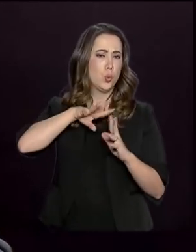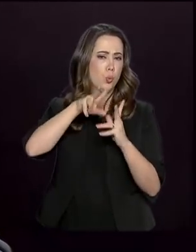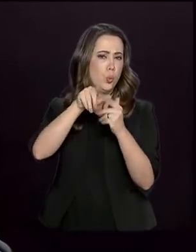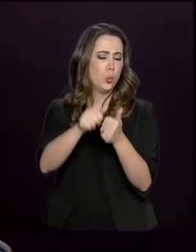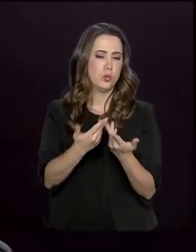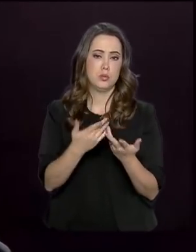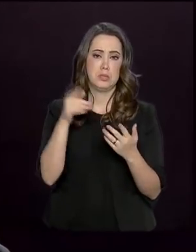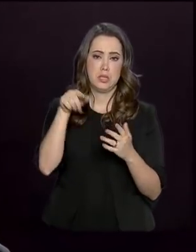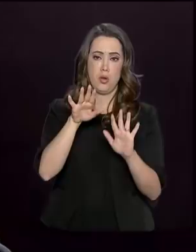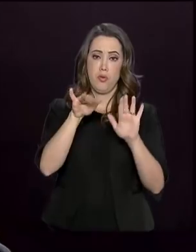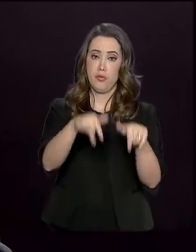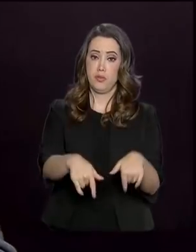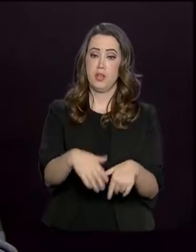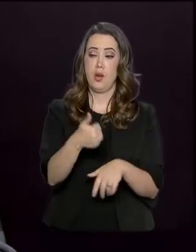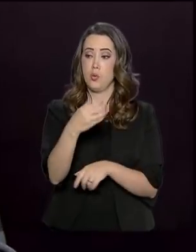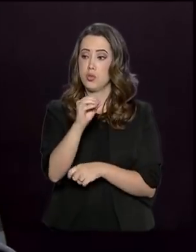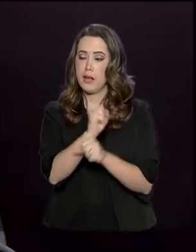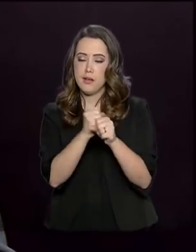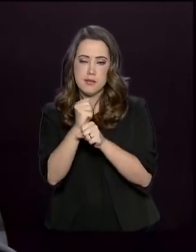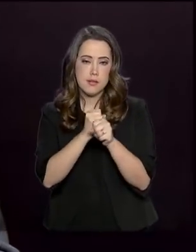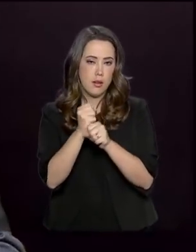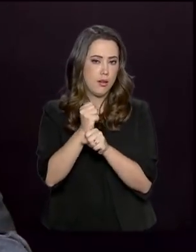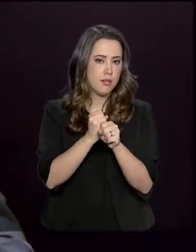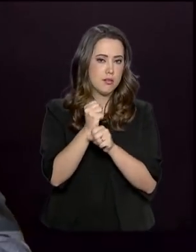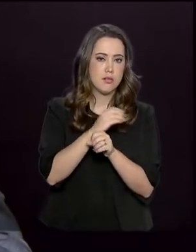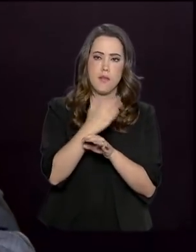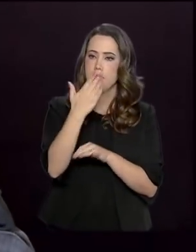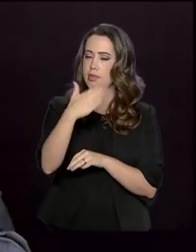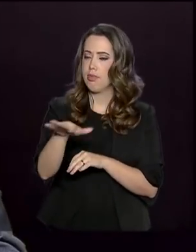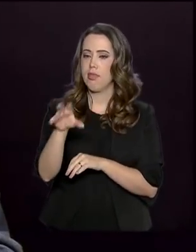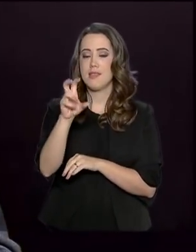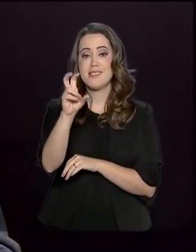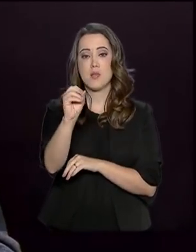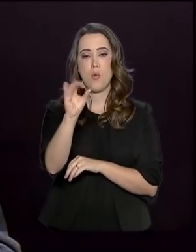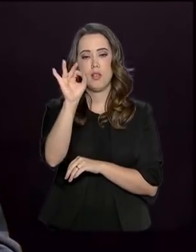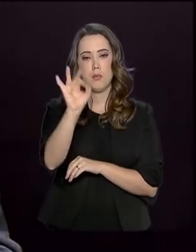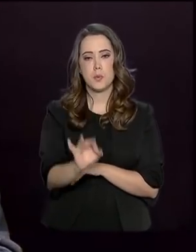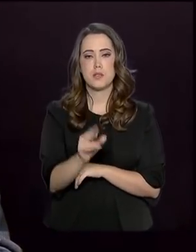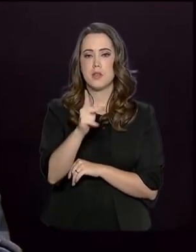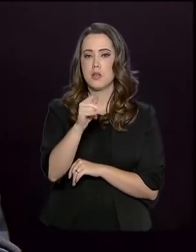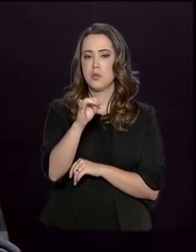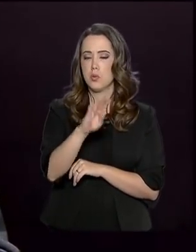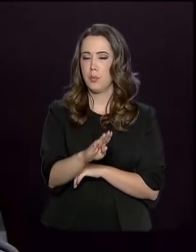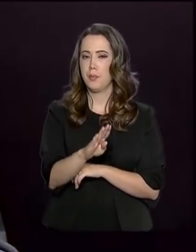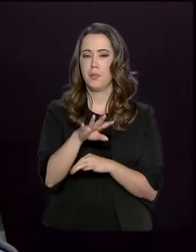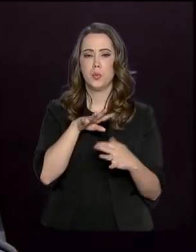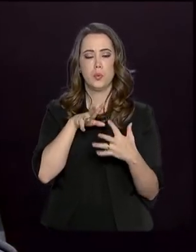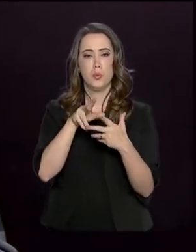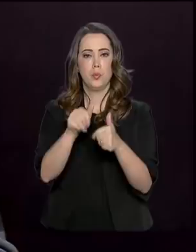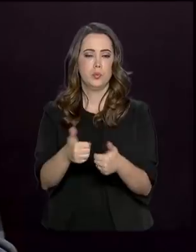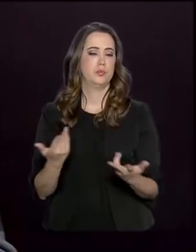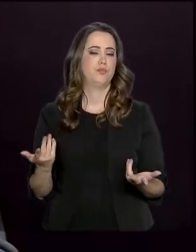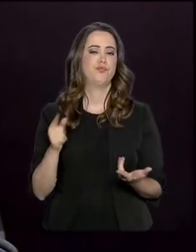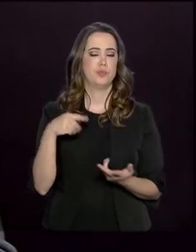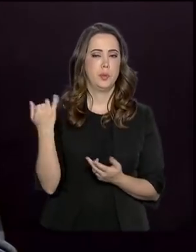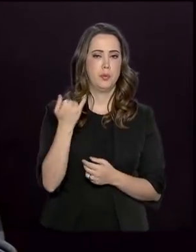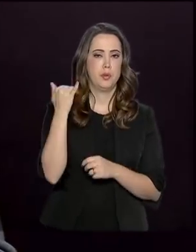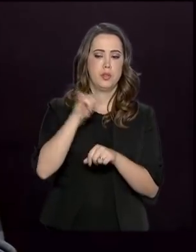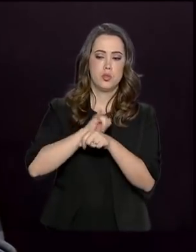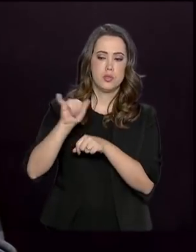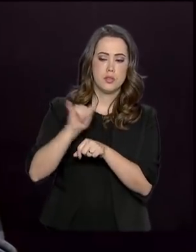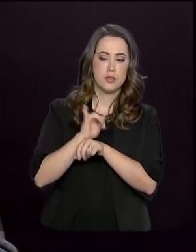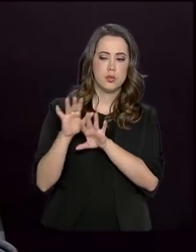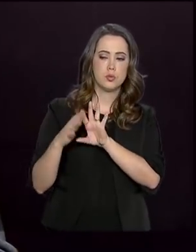metade do PIB mundial. Então nós temos que ter uma parceria estratégica com esse país,